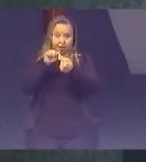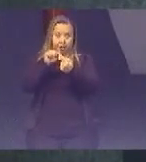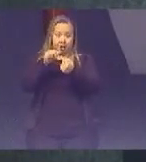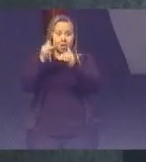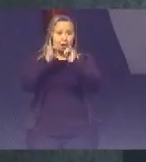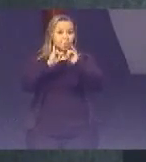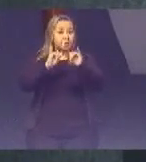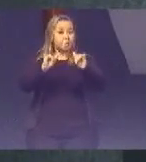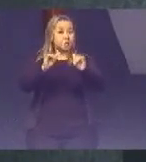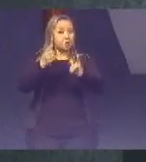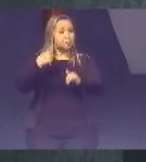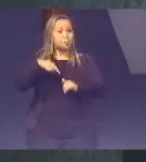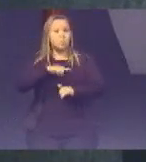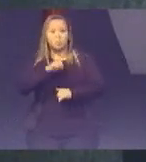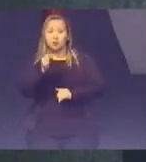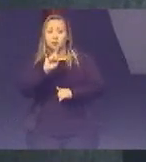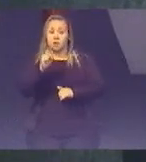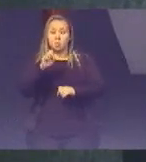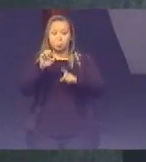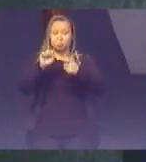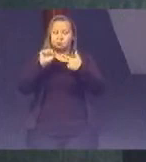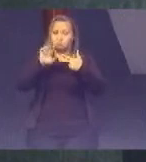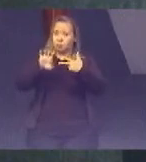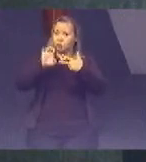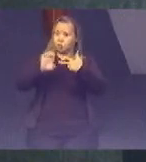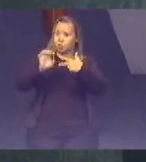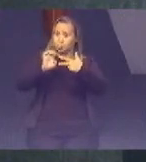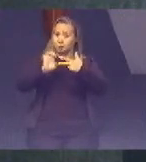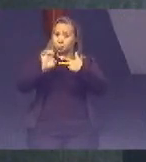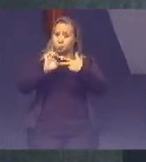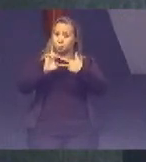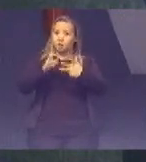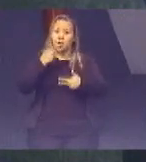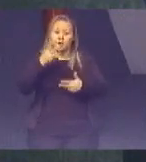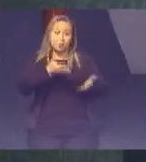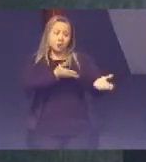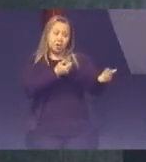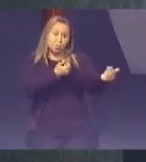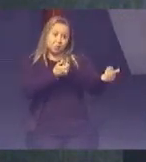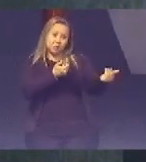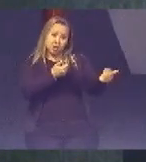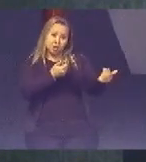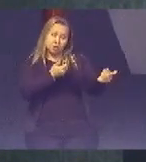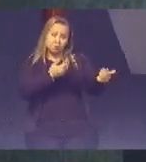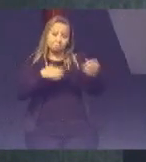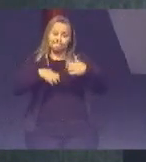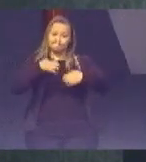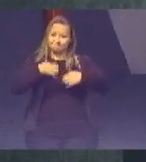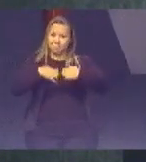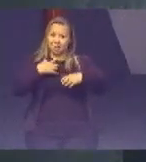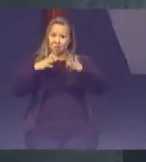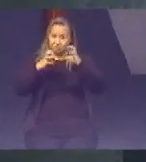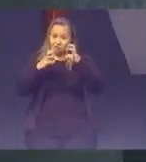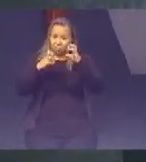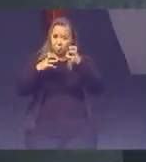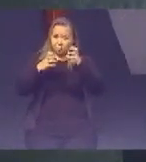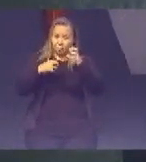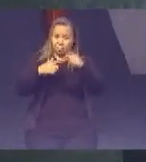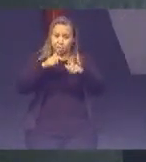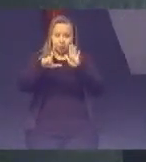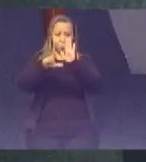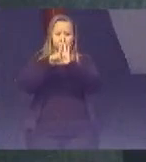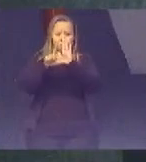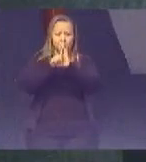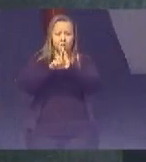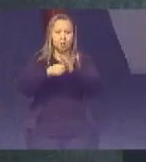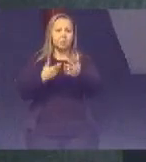temos No executivo Como por exemplo Relacionado A adolescente Em conflito Com a lei Ao abuso De crianças